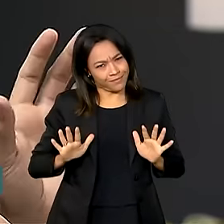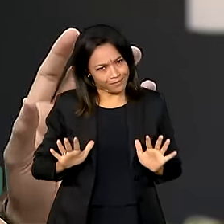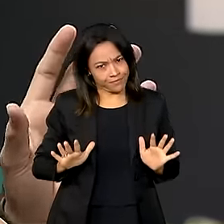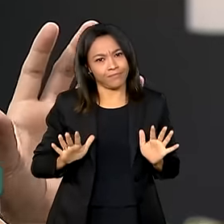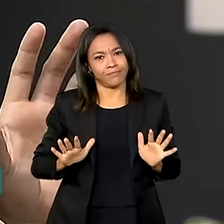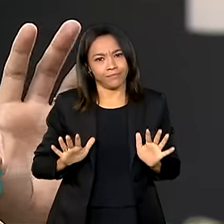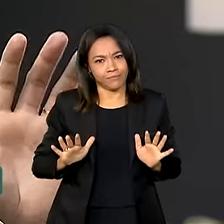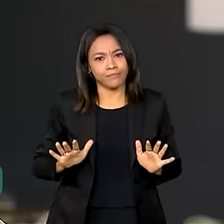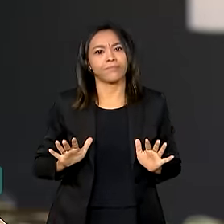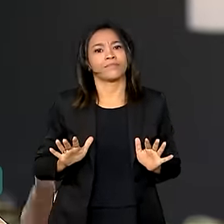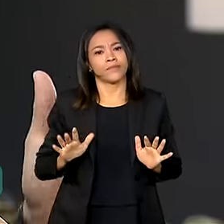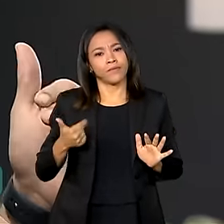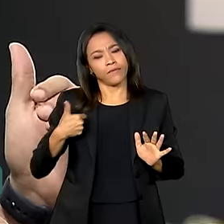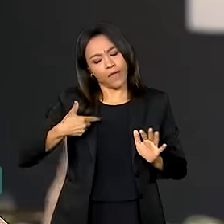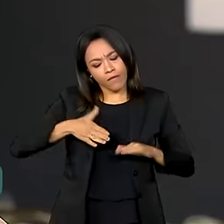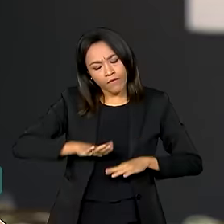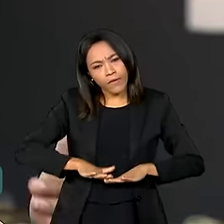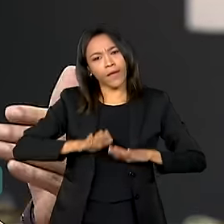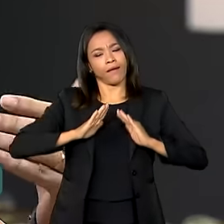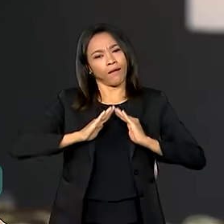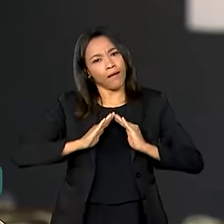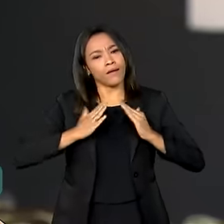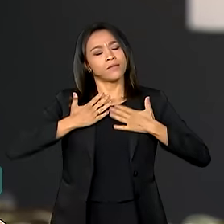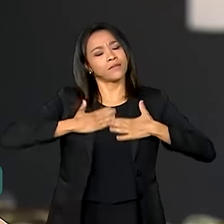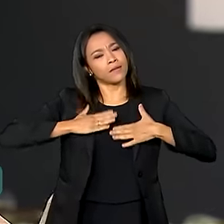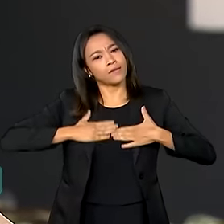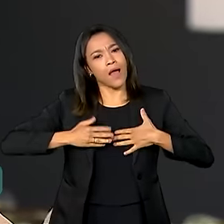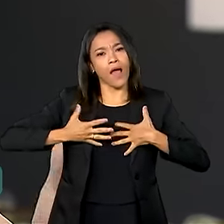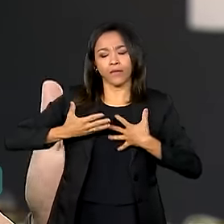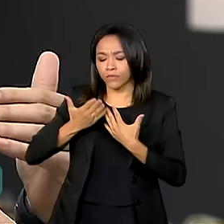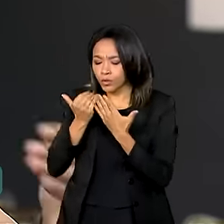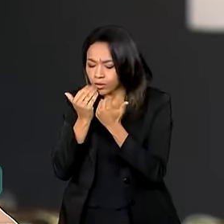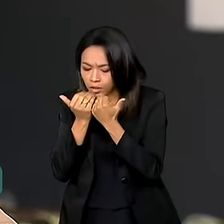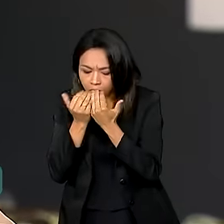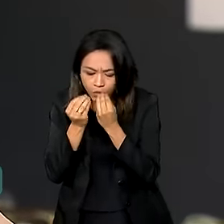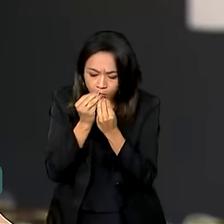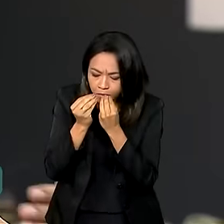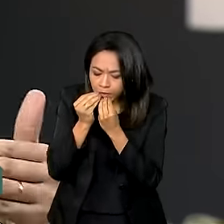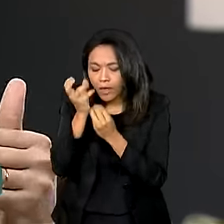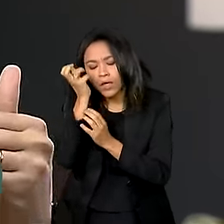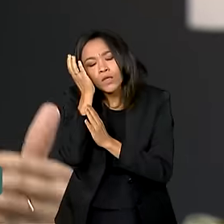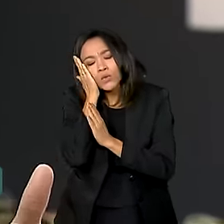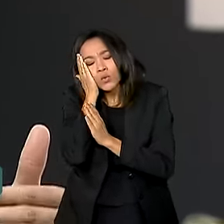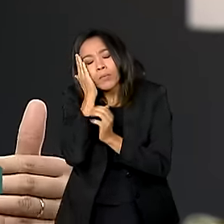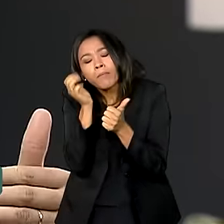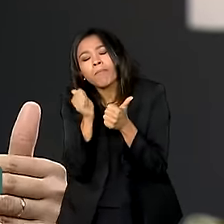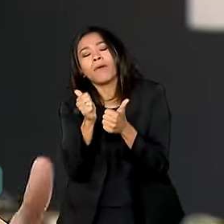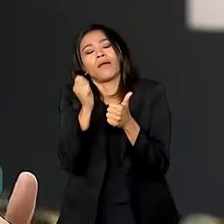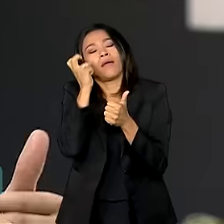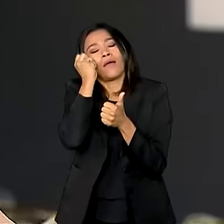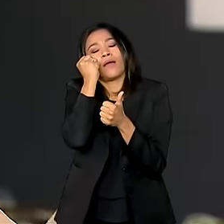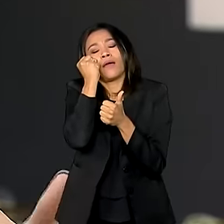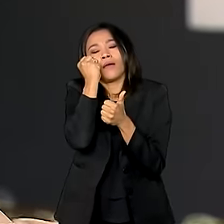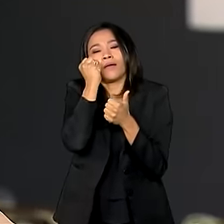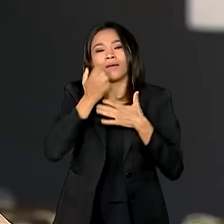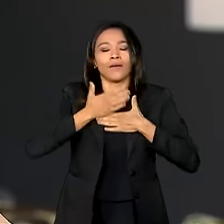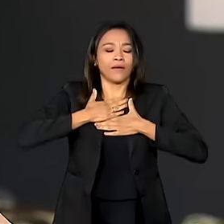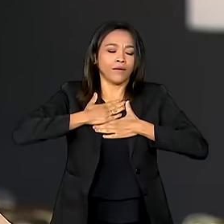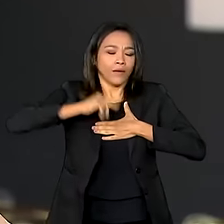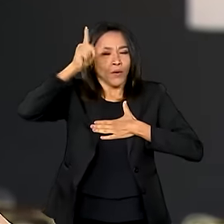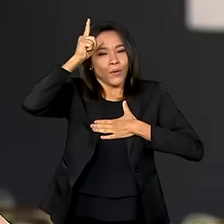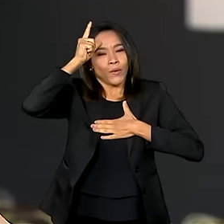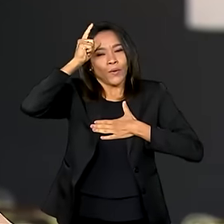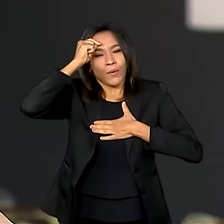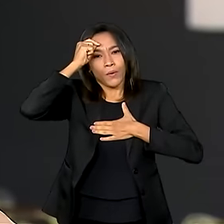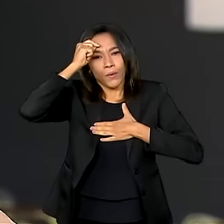tem que ficar em casa, descansar, cuidar da alimentação, dormir bem e chegar no dia da prova muito descansado para